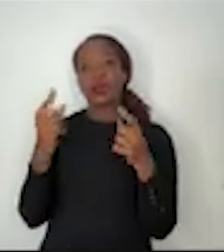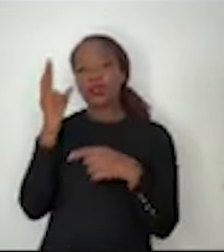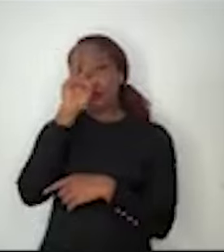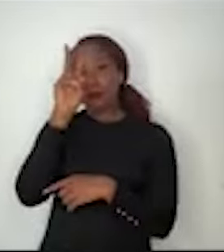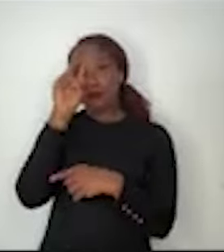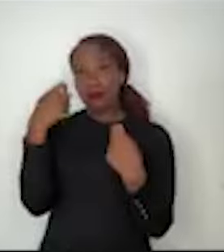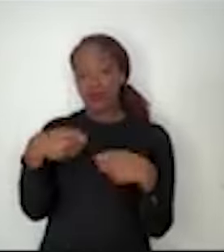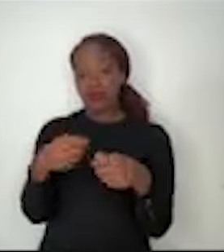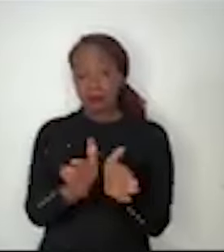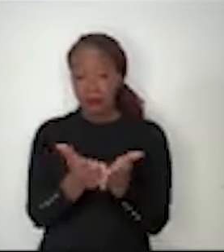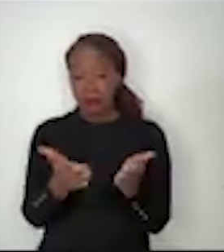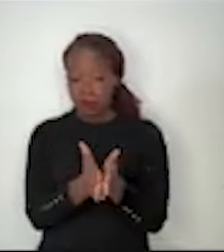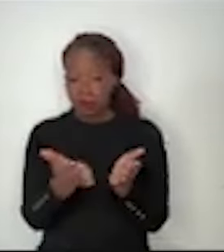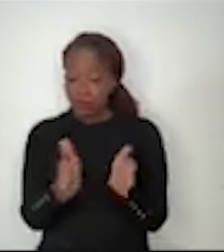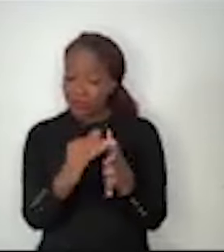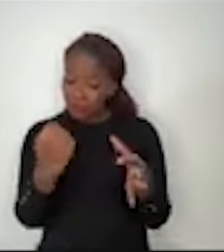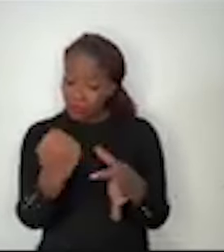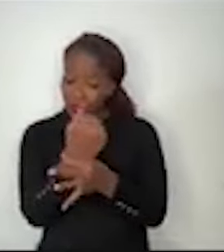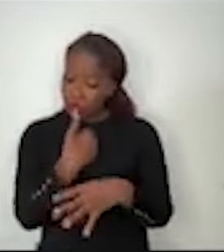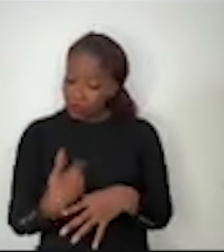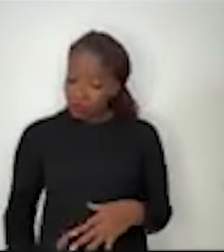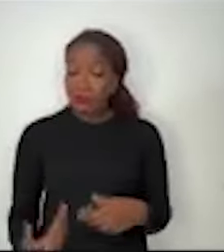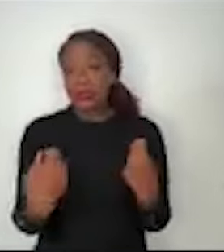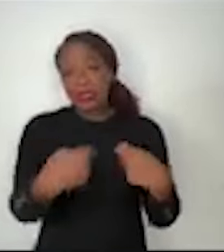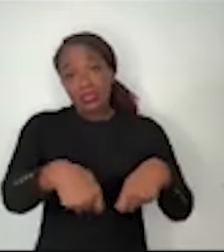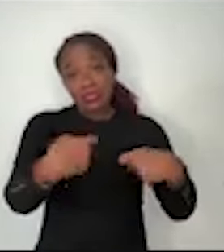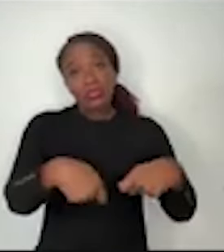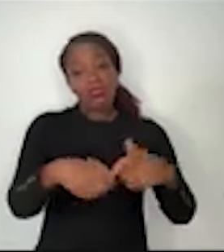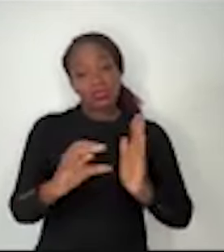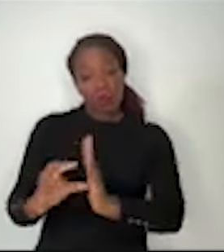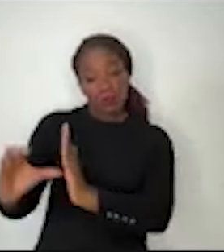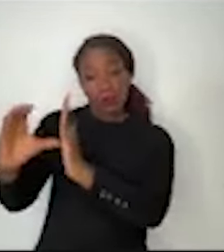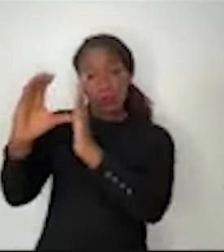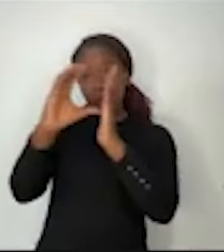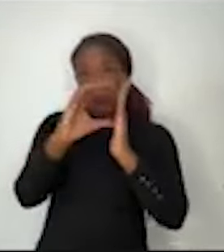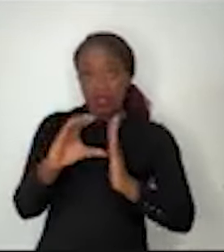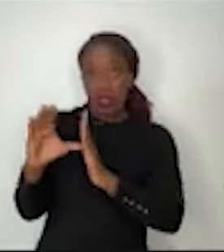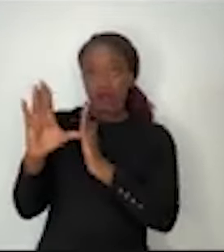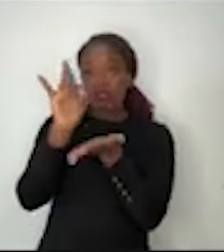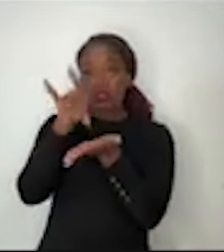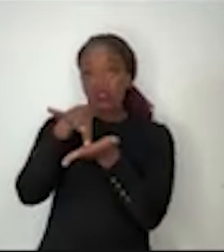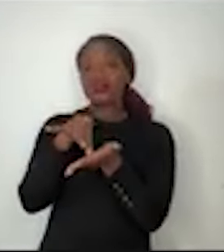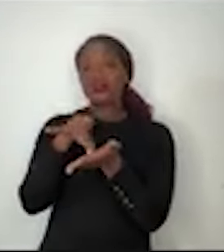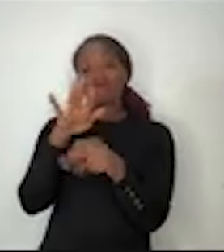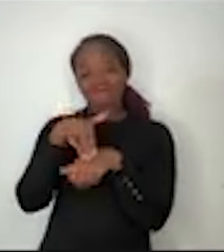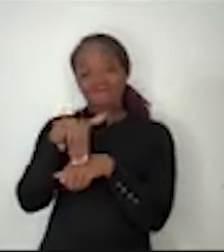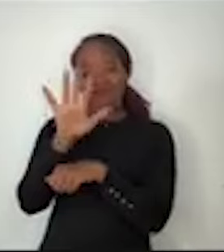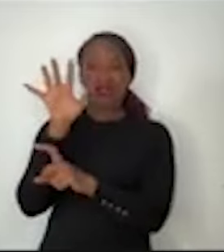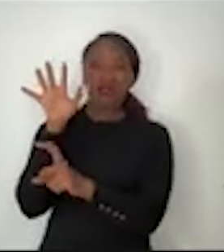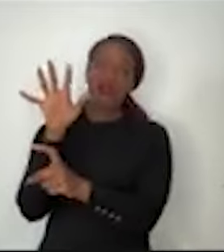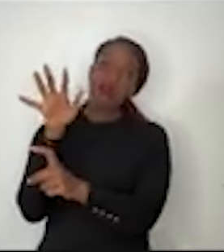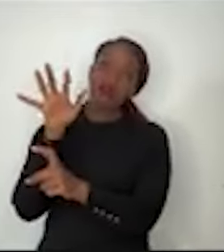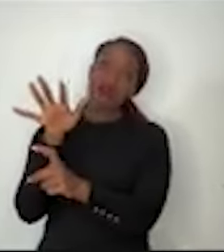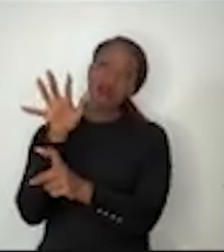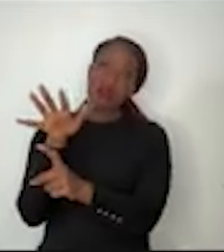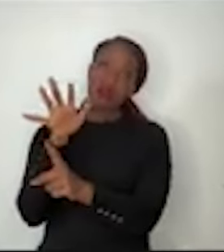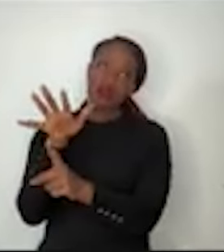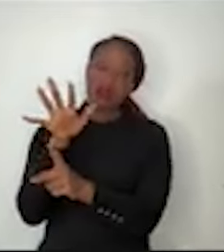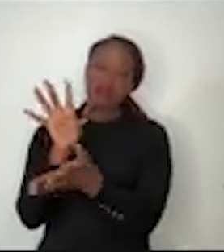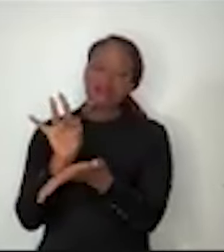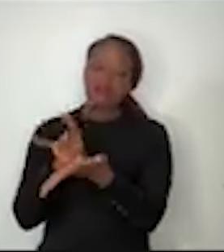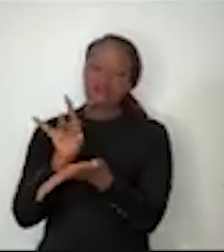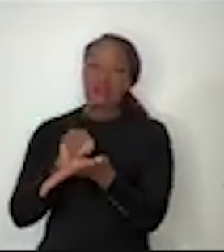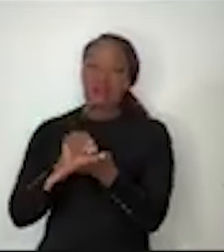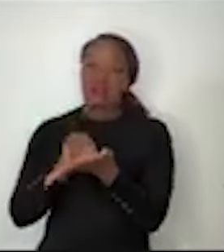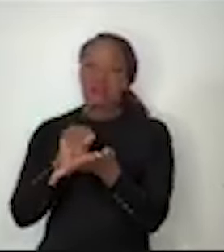precisa de segurança pública. E as comunidades pobres, na verdade, são as mais afetadas pela falta de segurança pública.